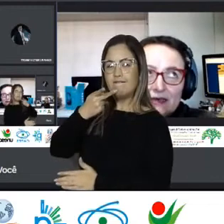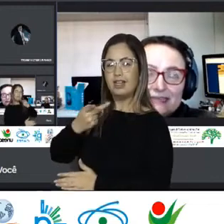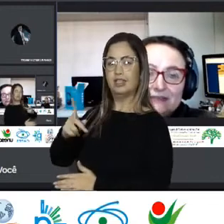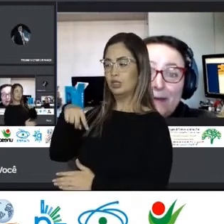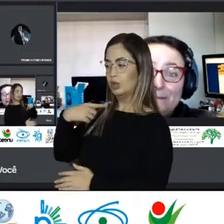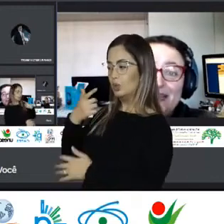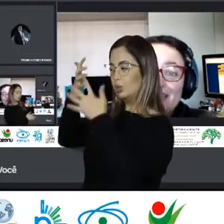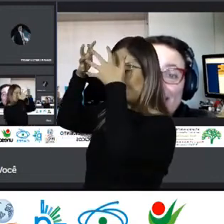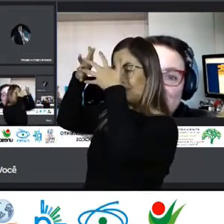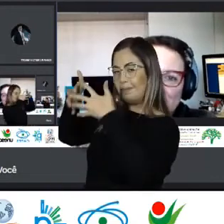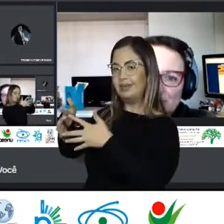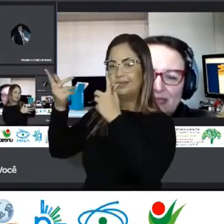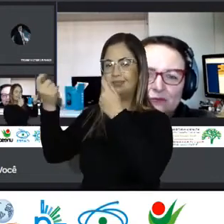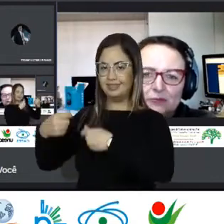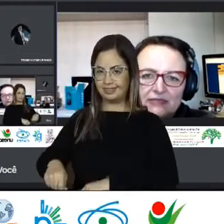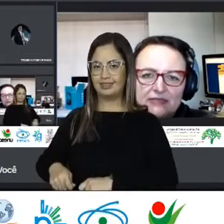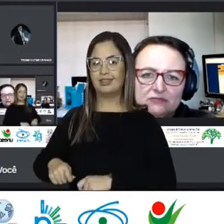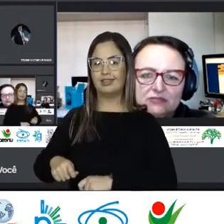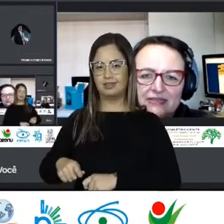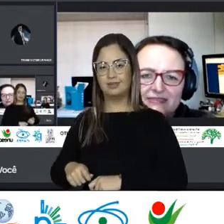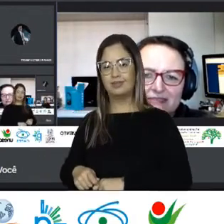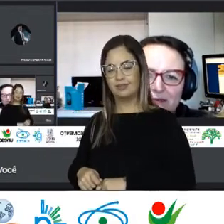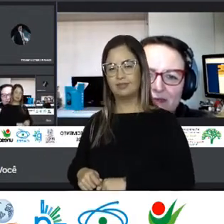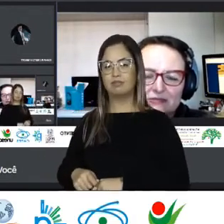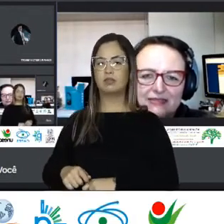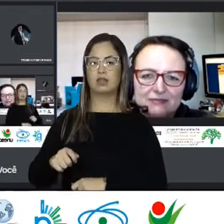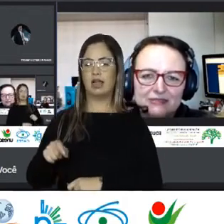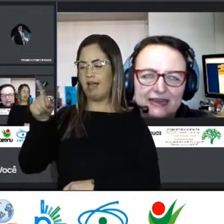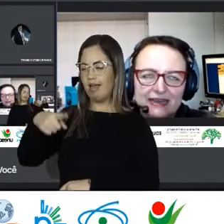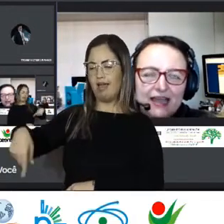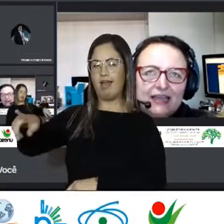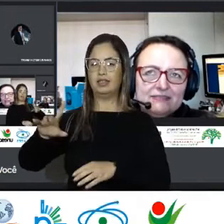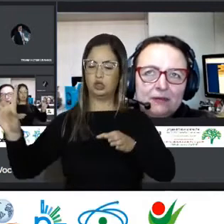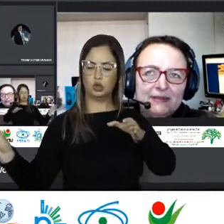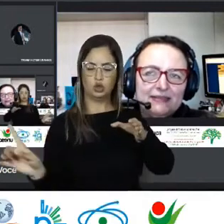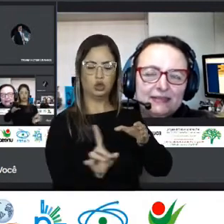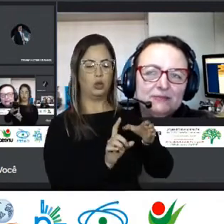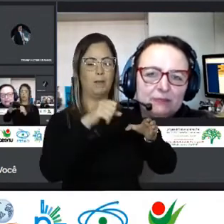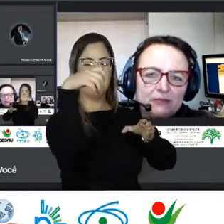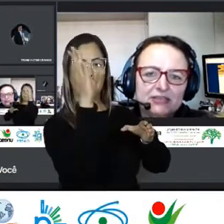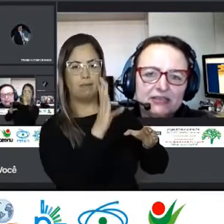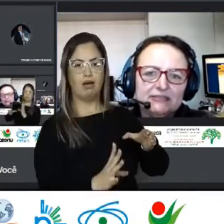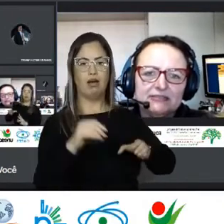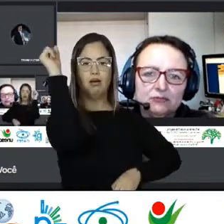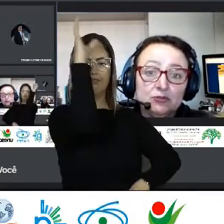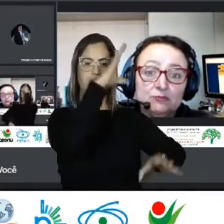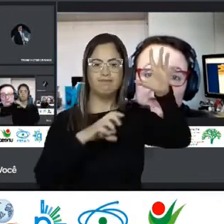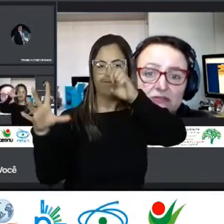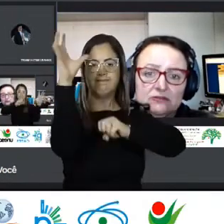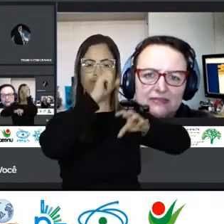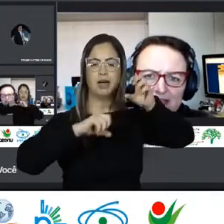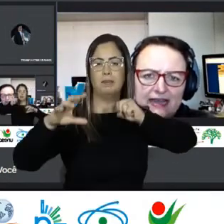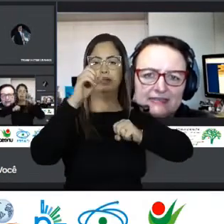Que eles vão Aprendendo Dentro do processo De socialização Com a sociedade Brasileira Eles vão aprendendo Principalmente Aqueles que